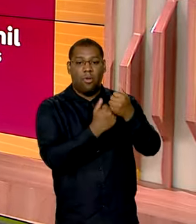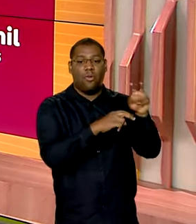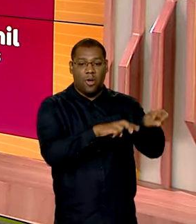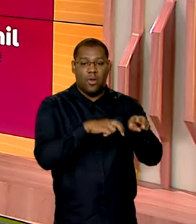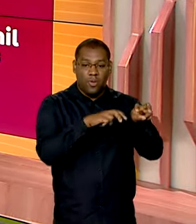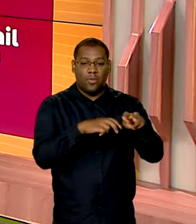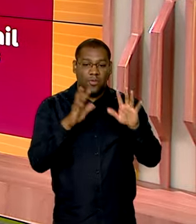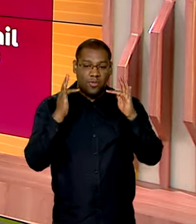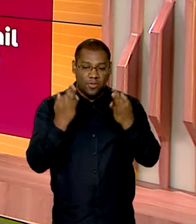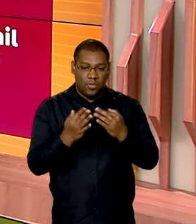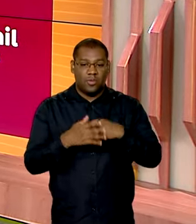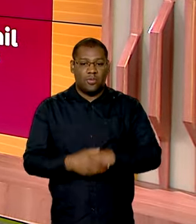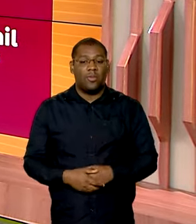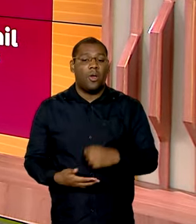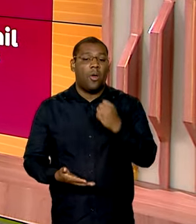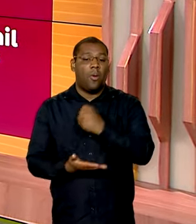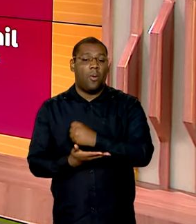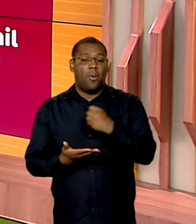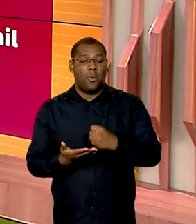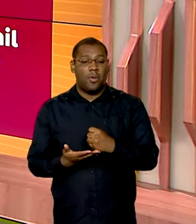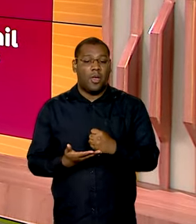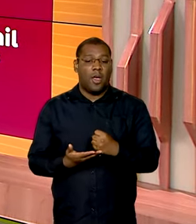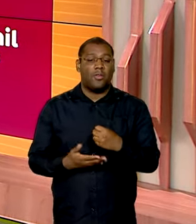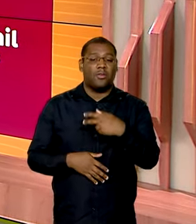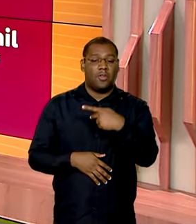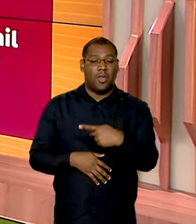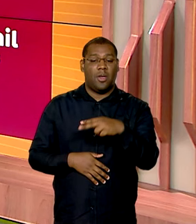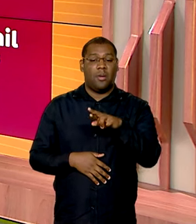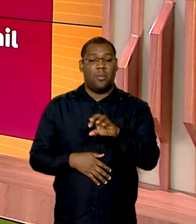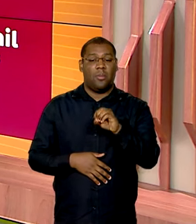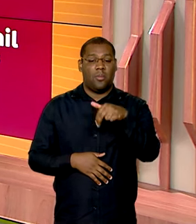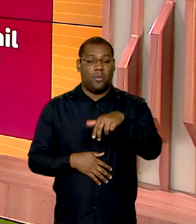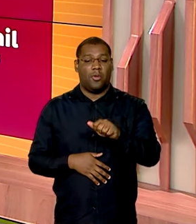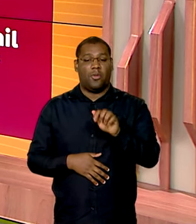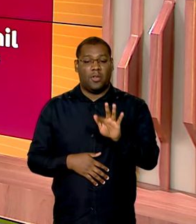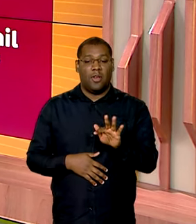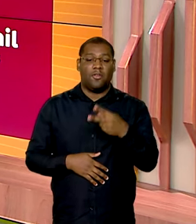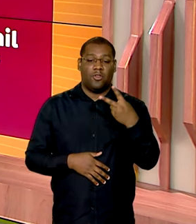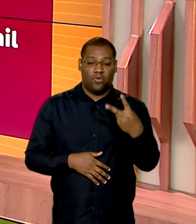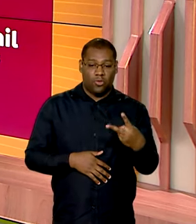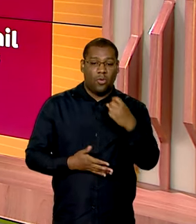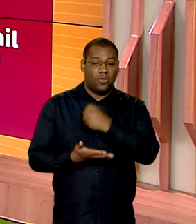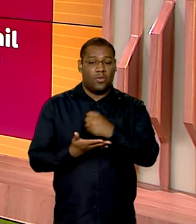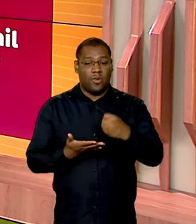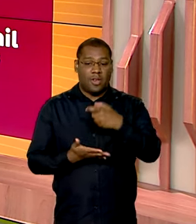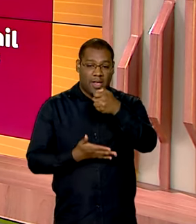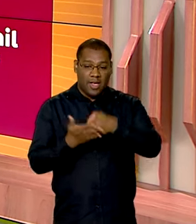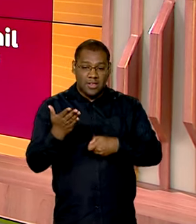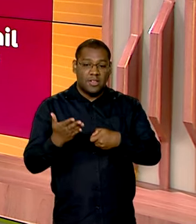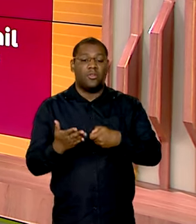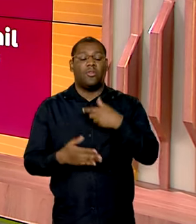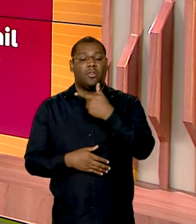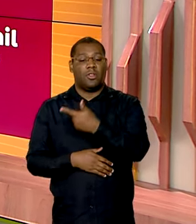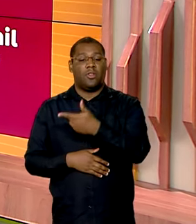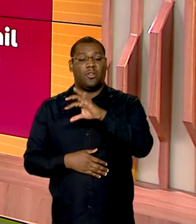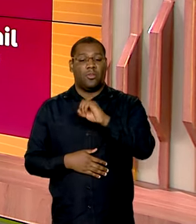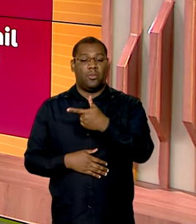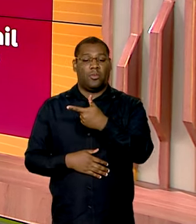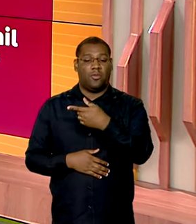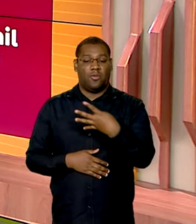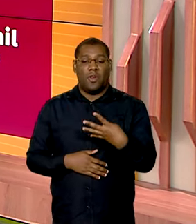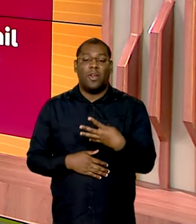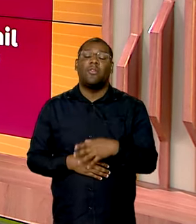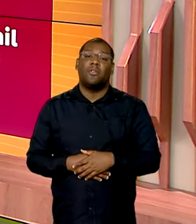foram dois novos contratos do Pronaf, assinados em 2024, com quase 30 mil